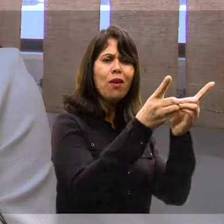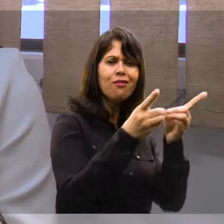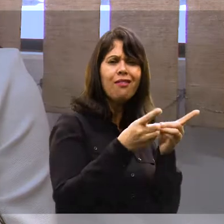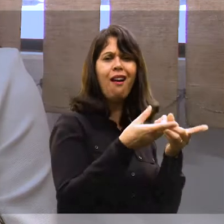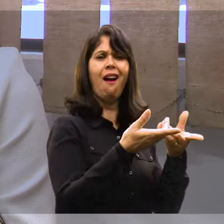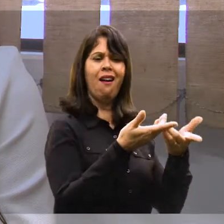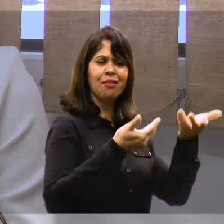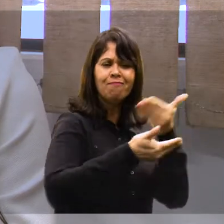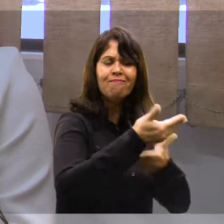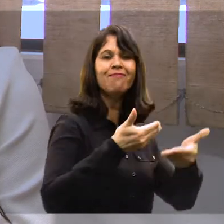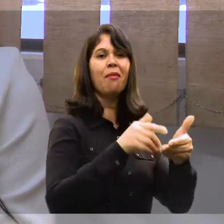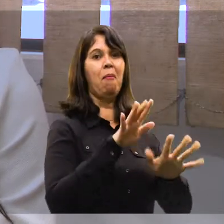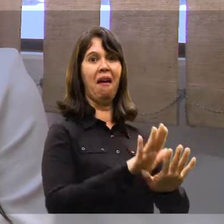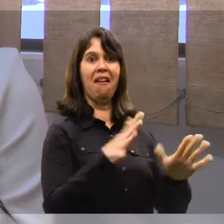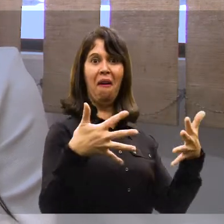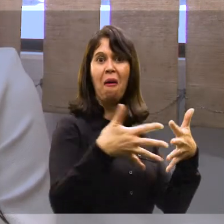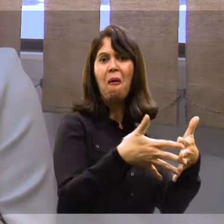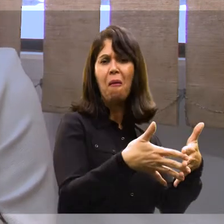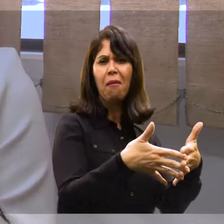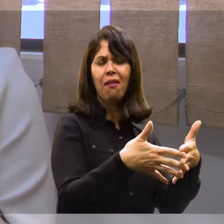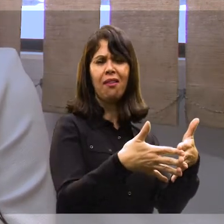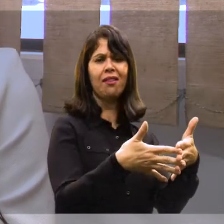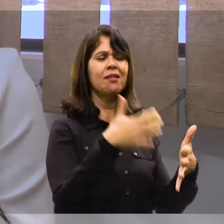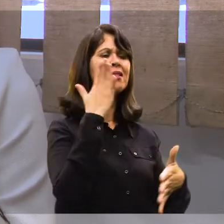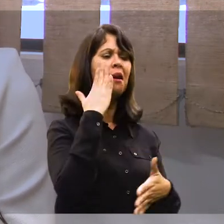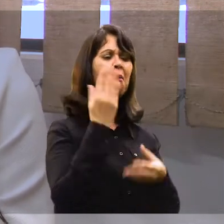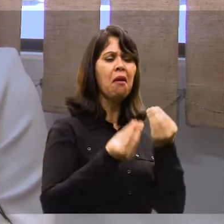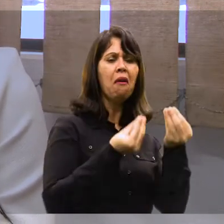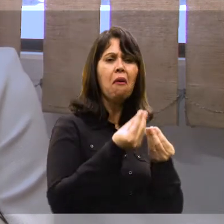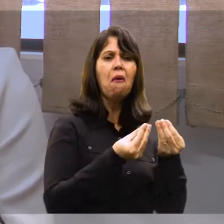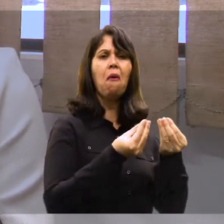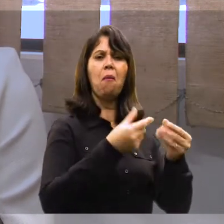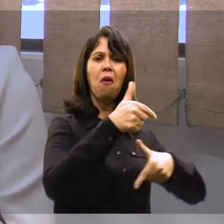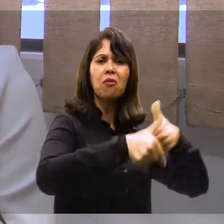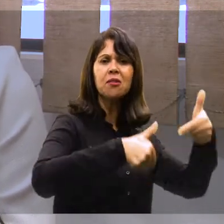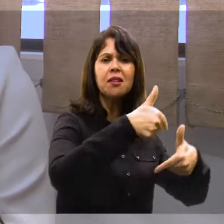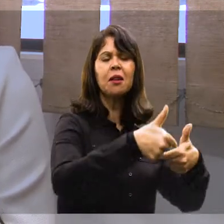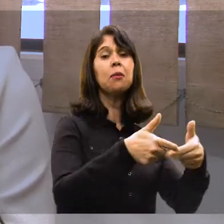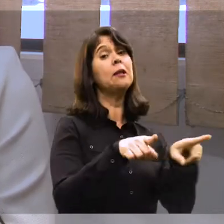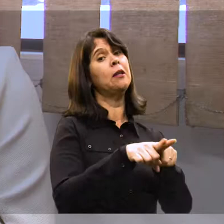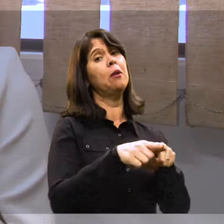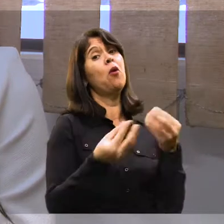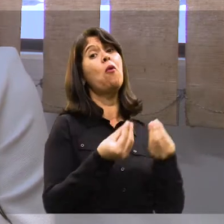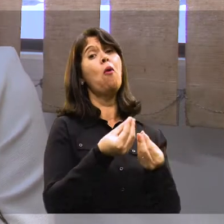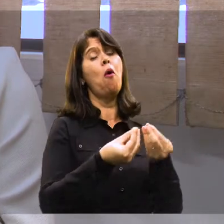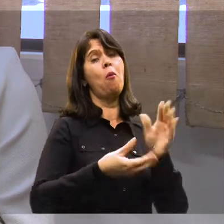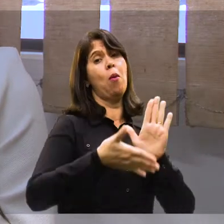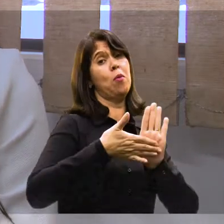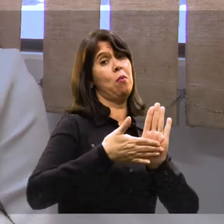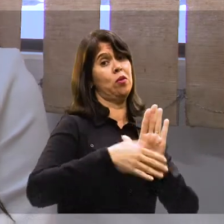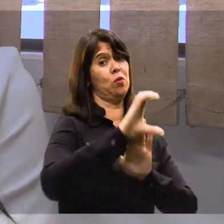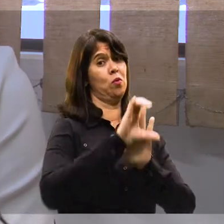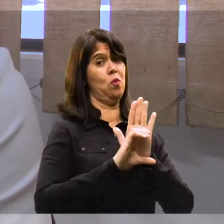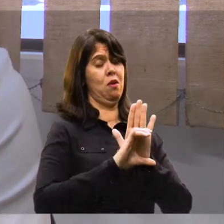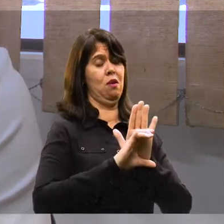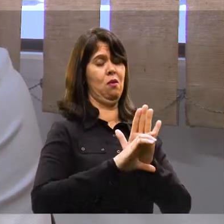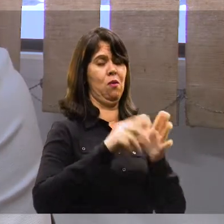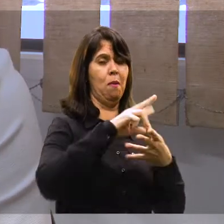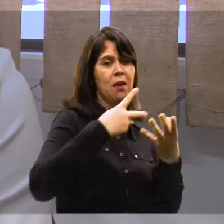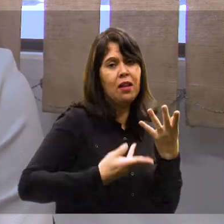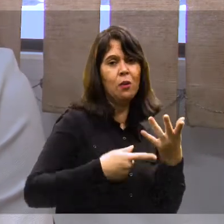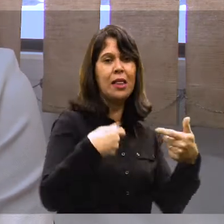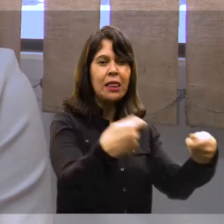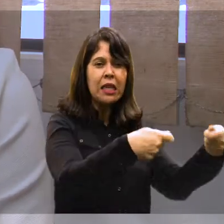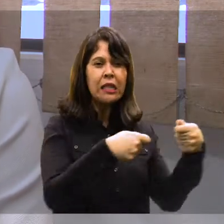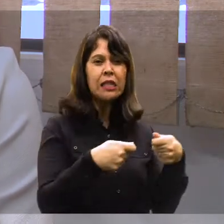essa dinâmica, o que é bastante complexo para a gente conseguir construir tanto o currículo bilíngue